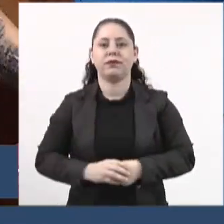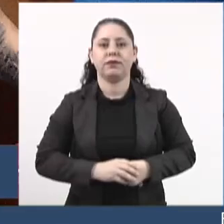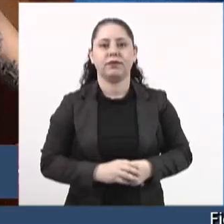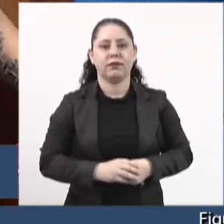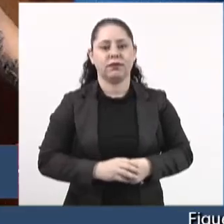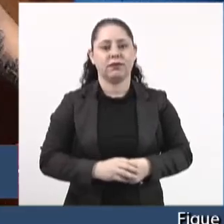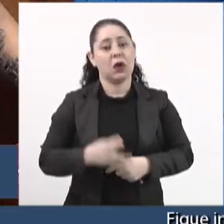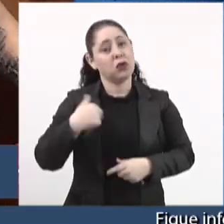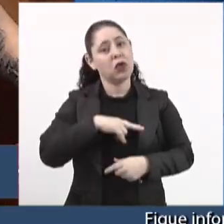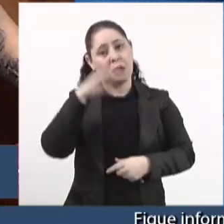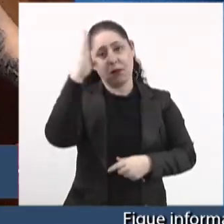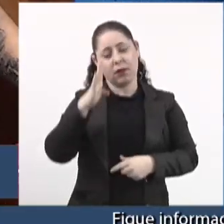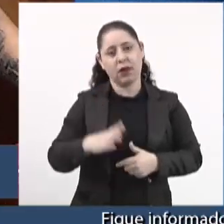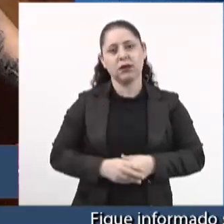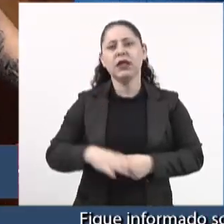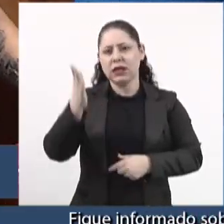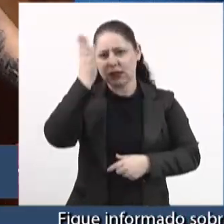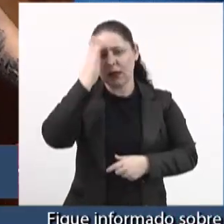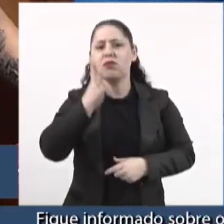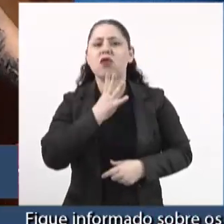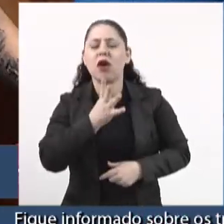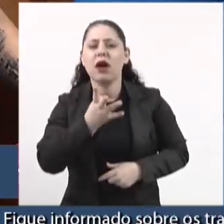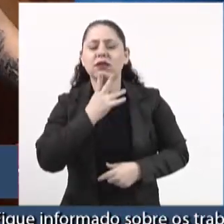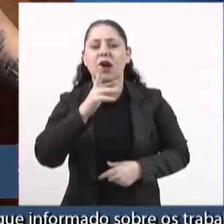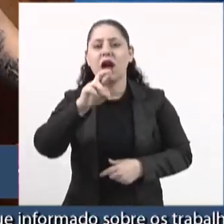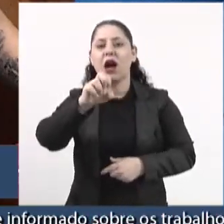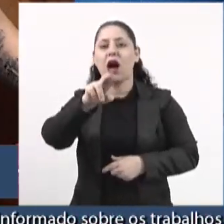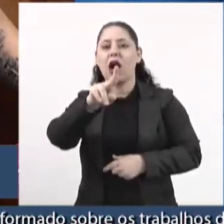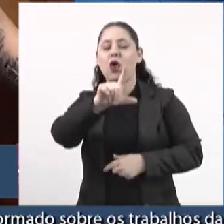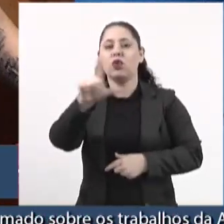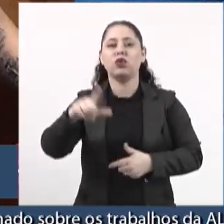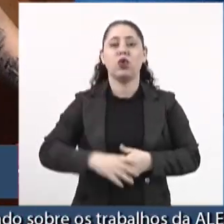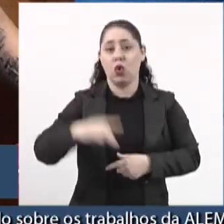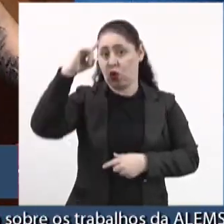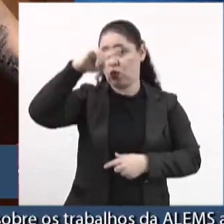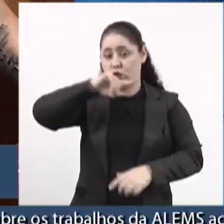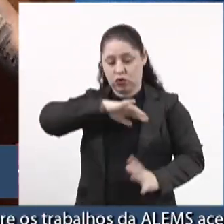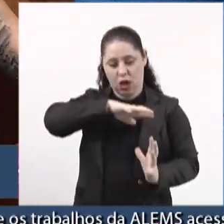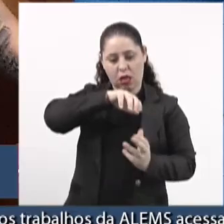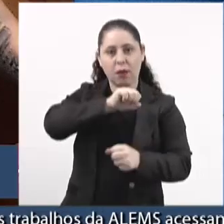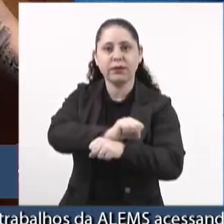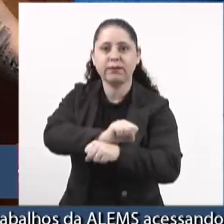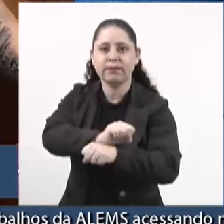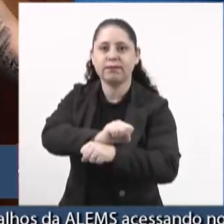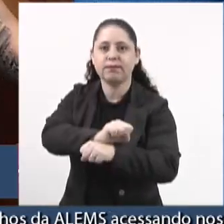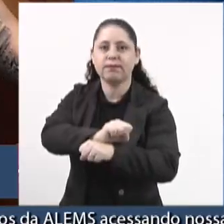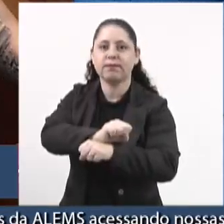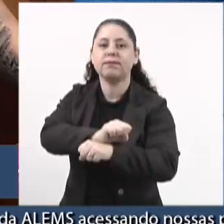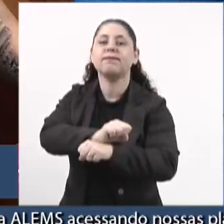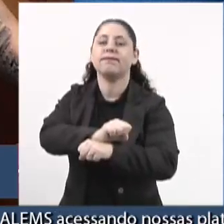Pelo menos para nós brasileiros. Sabe aquela música do Raul Seixas? O dia que a terra parou.